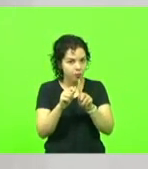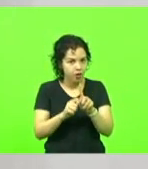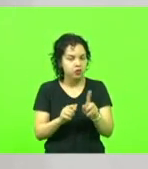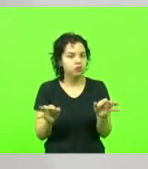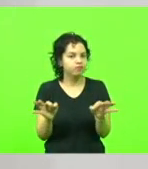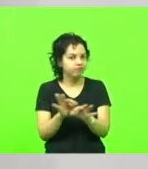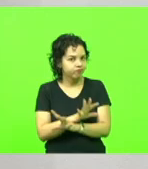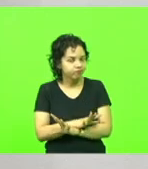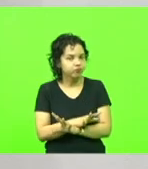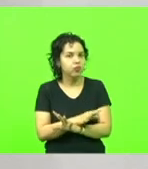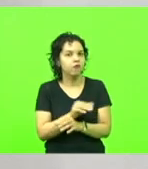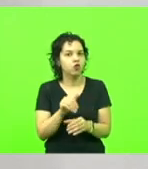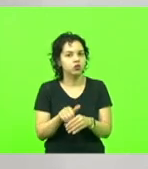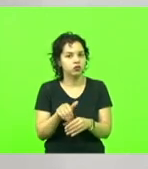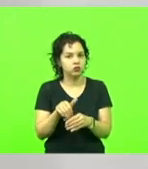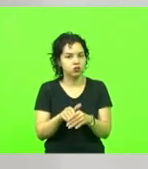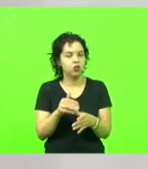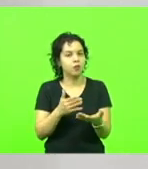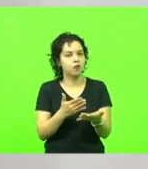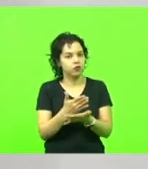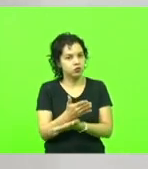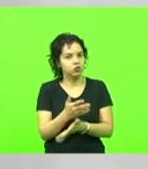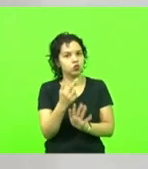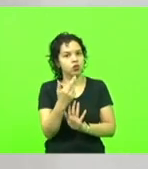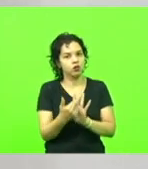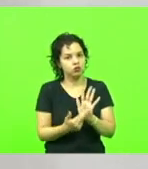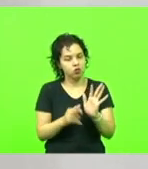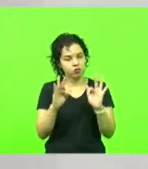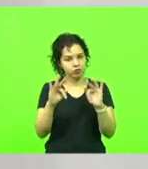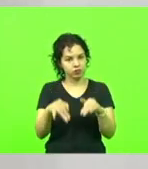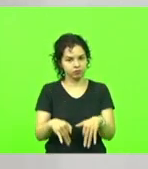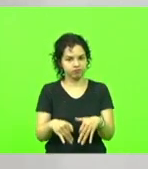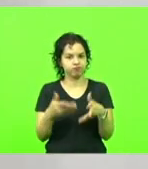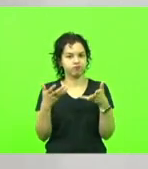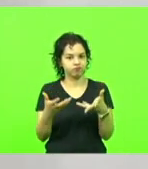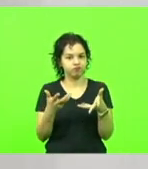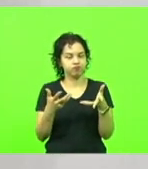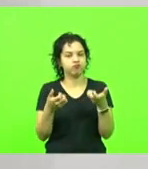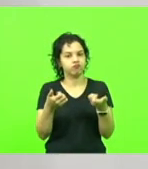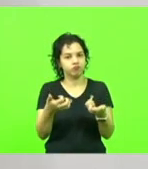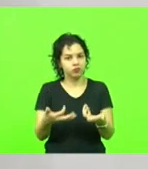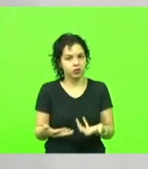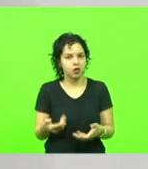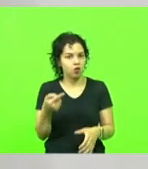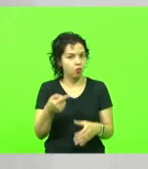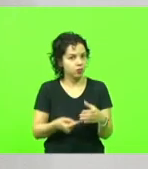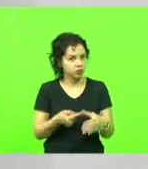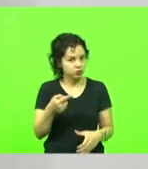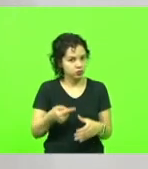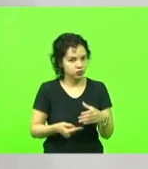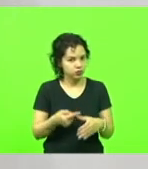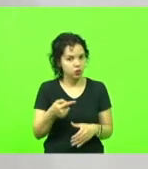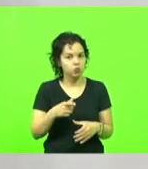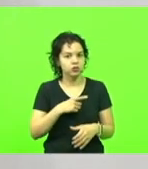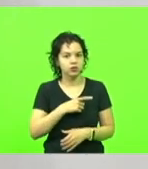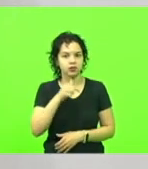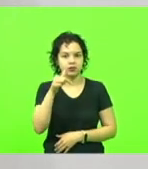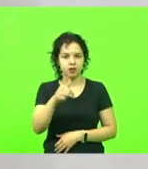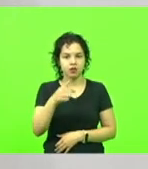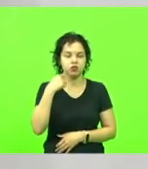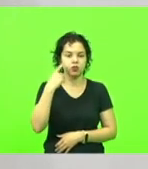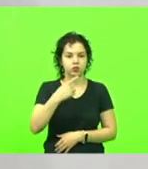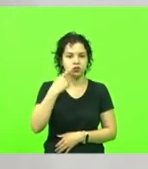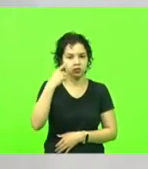e aprovação do relatório final. Eu quero dizer que esta comissão, que é formada por sete deputados de